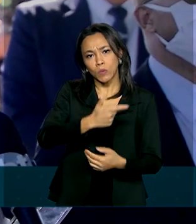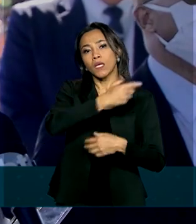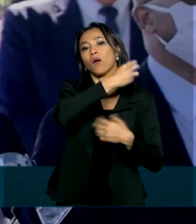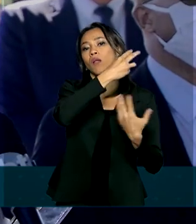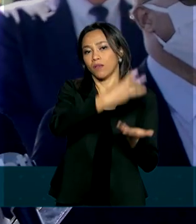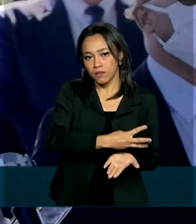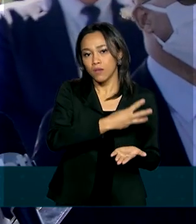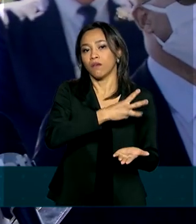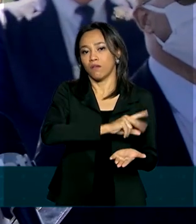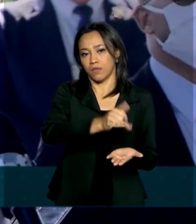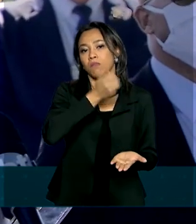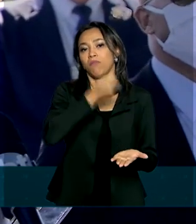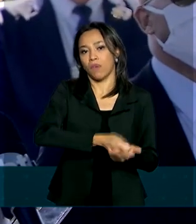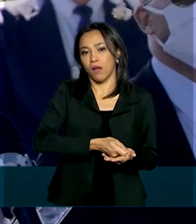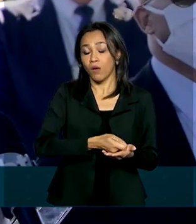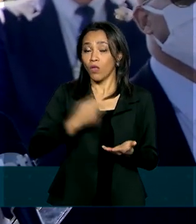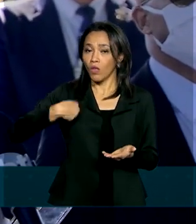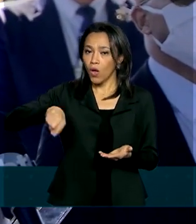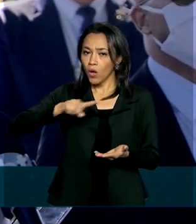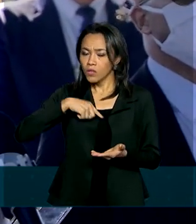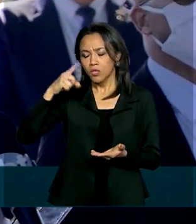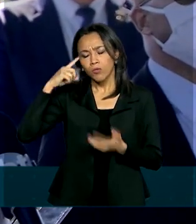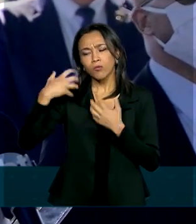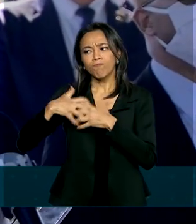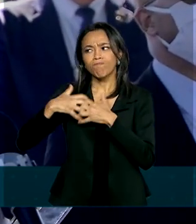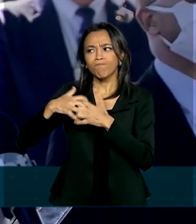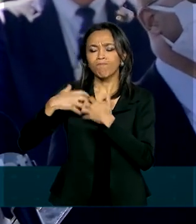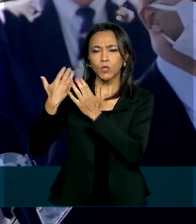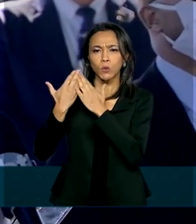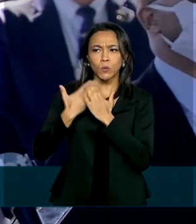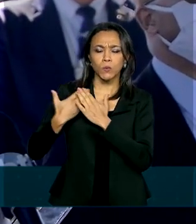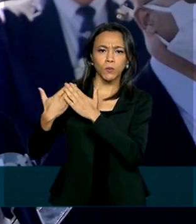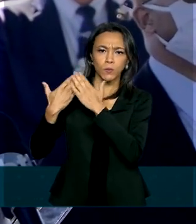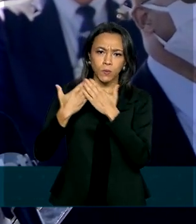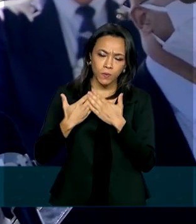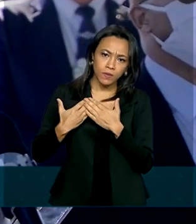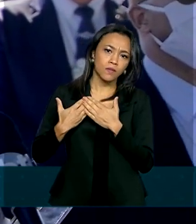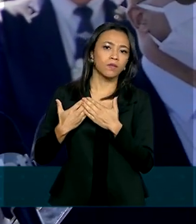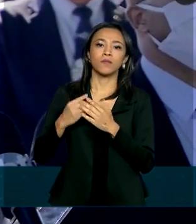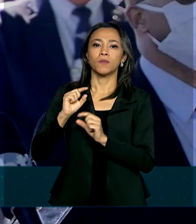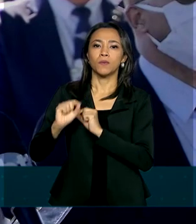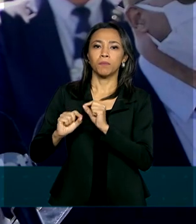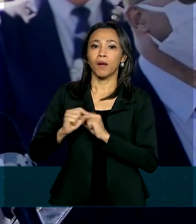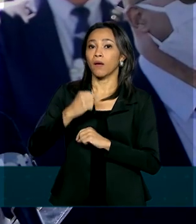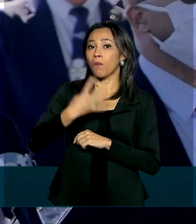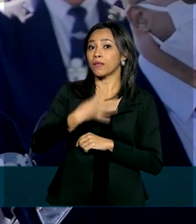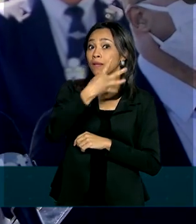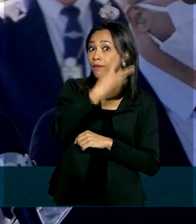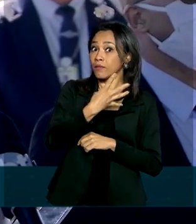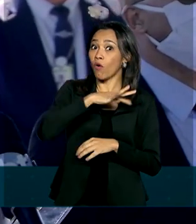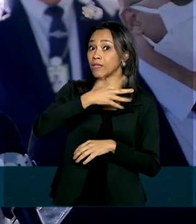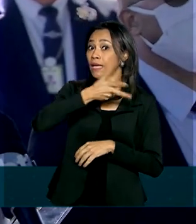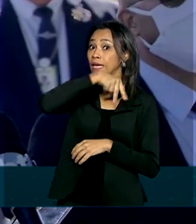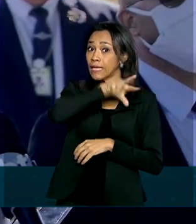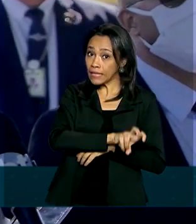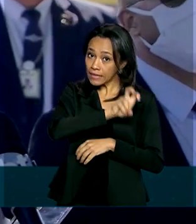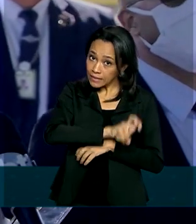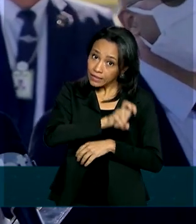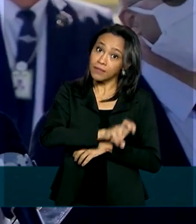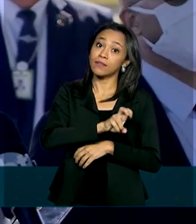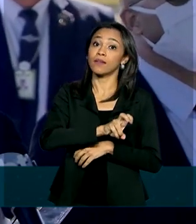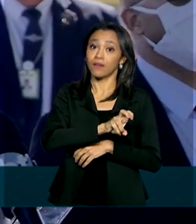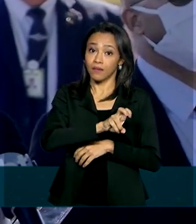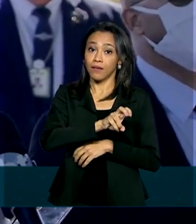terceira. Estamos estudando, começar a abrandar essa questão para a quarta e a quinta parcela, talvez, de valor um pouco menor.